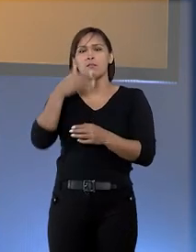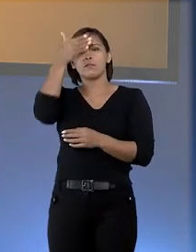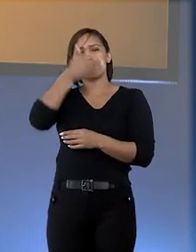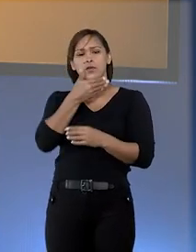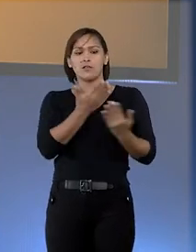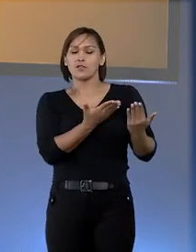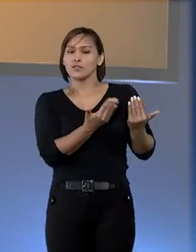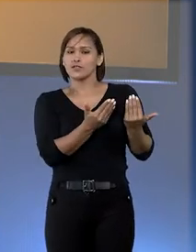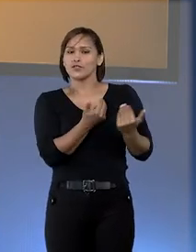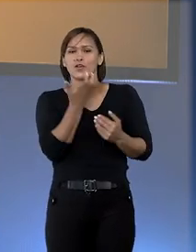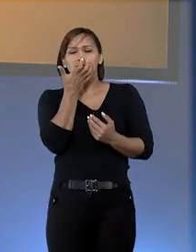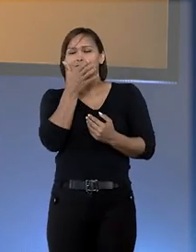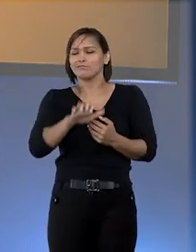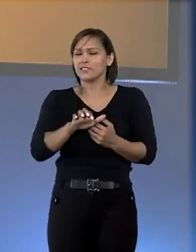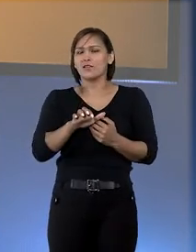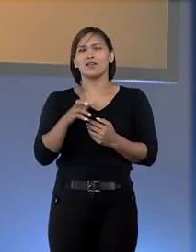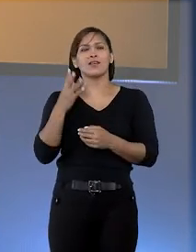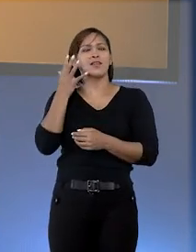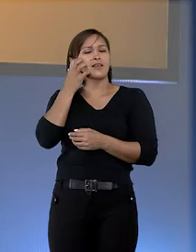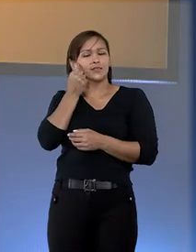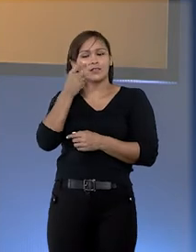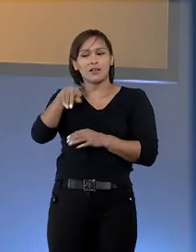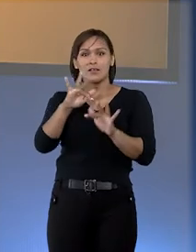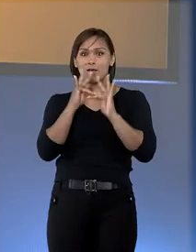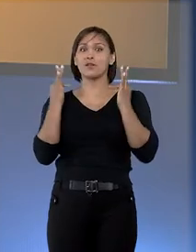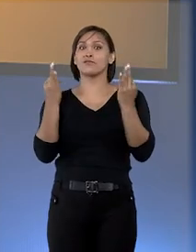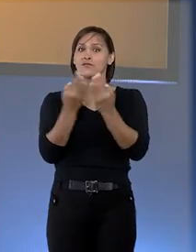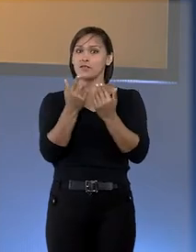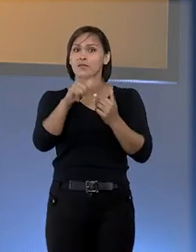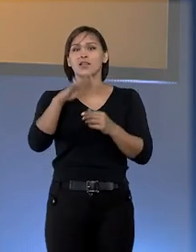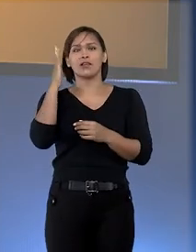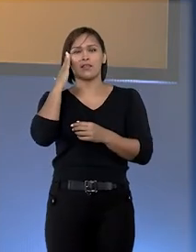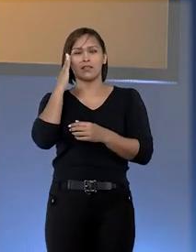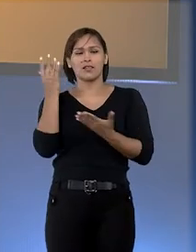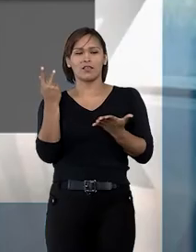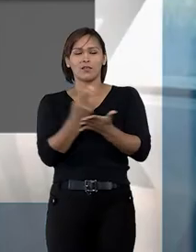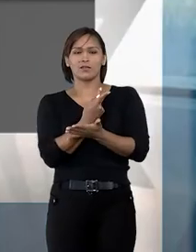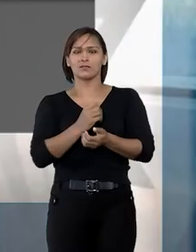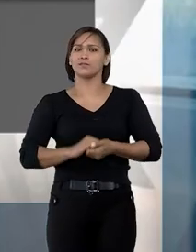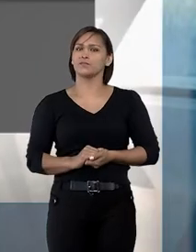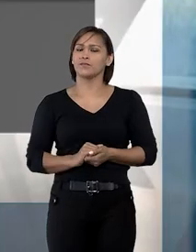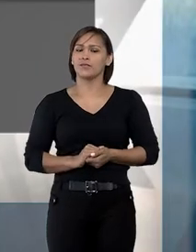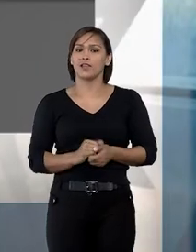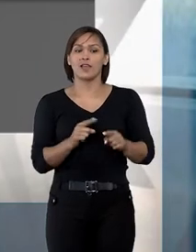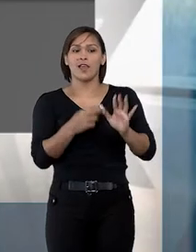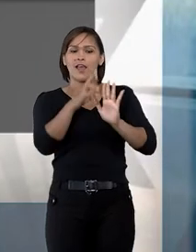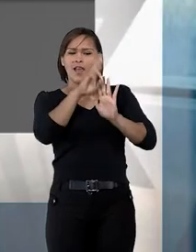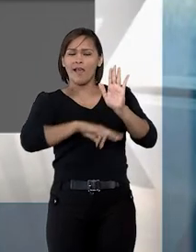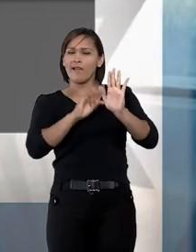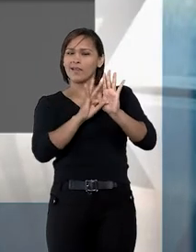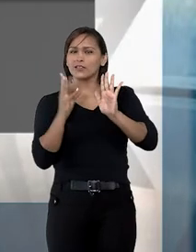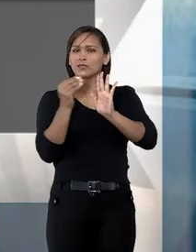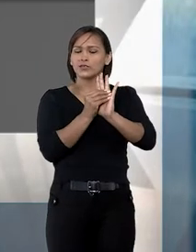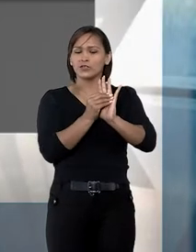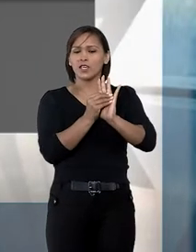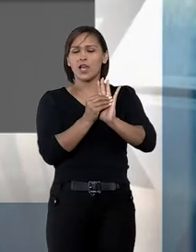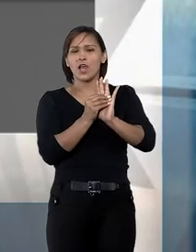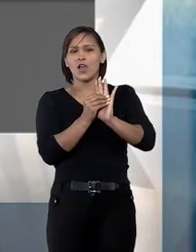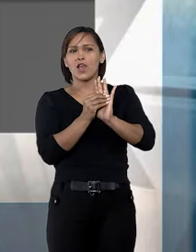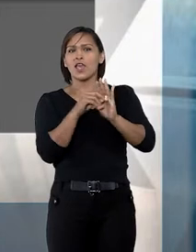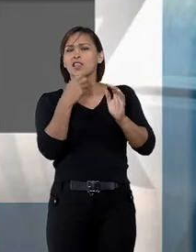prova de que a adolescente não desejava ser adotado. Entenda o caso. Embora a regra geral seja a